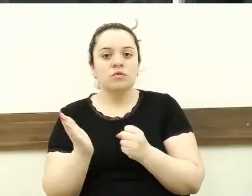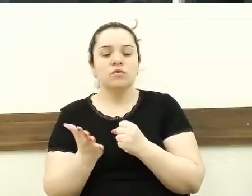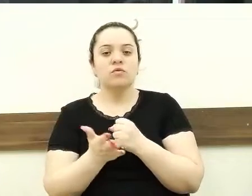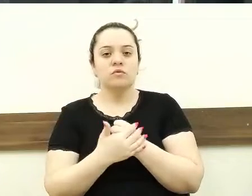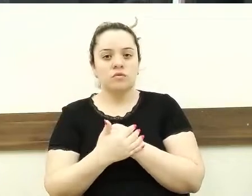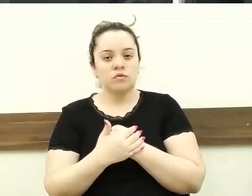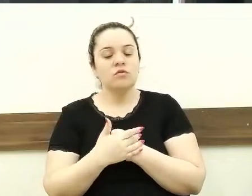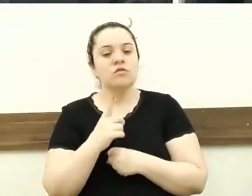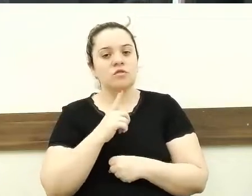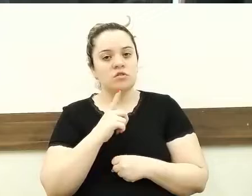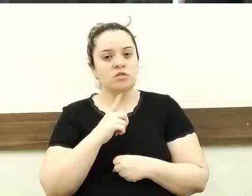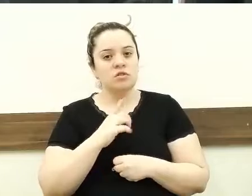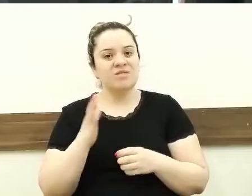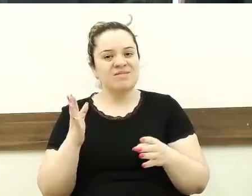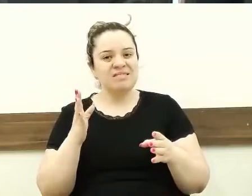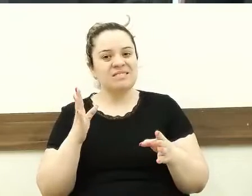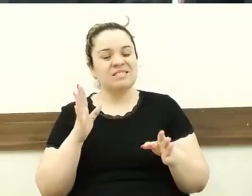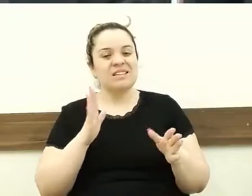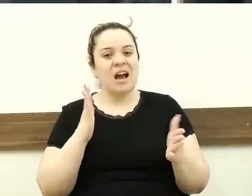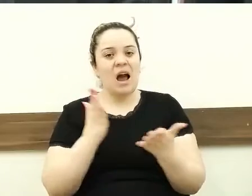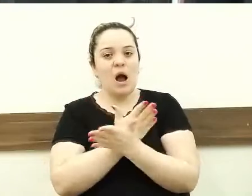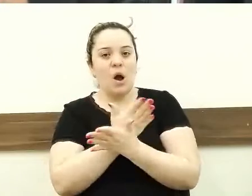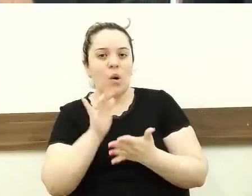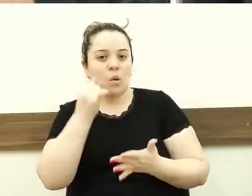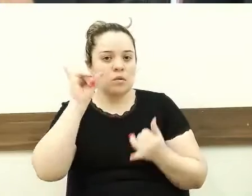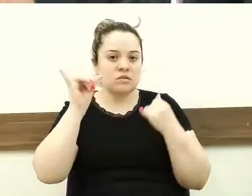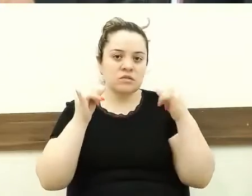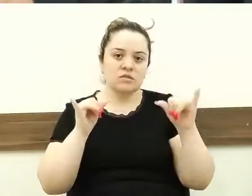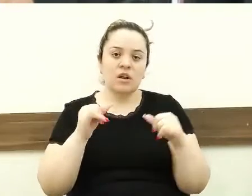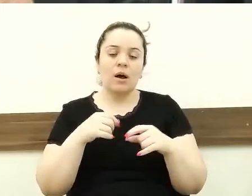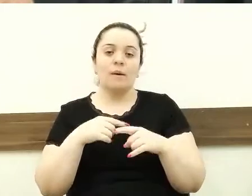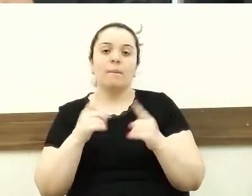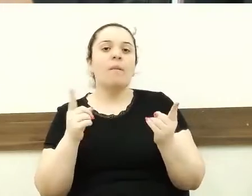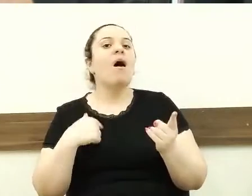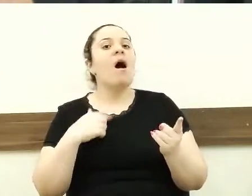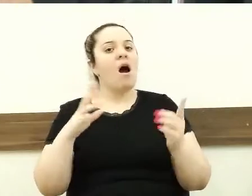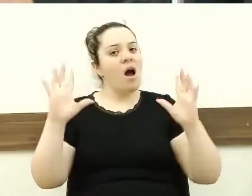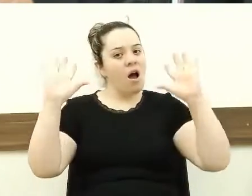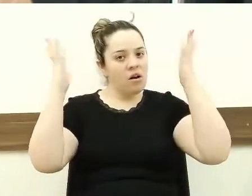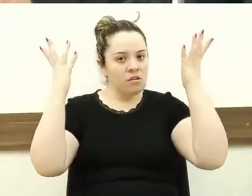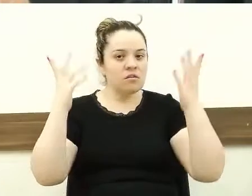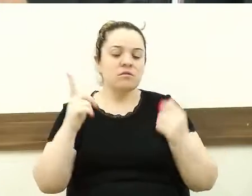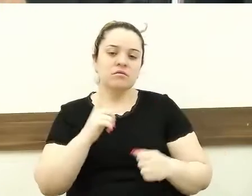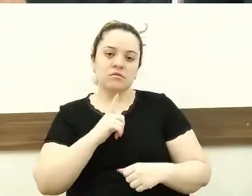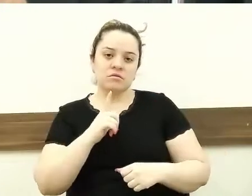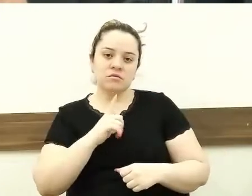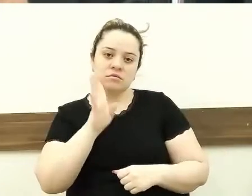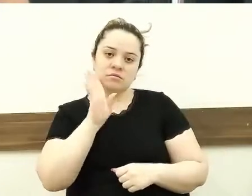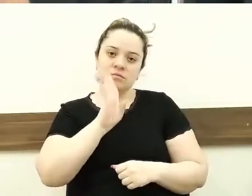mas com todas as restrições, ainda aconteceu esses eventos aqui em nosso município.